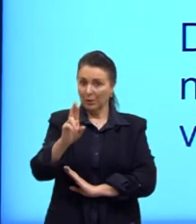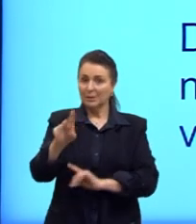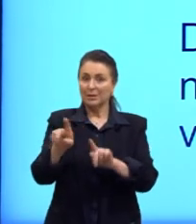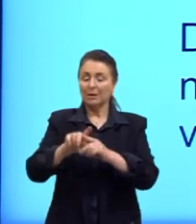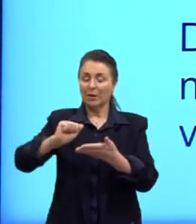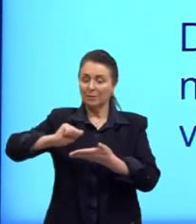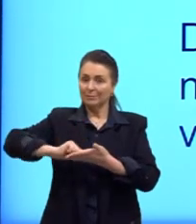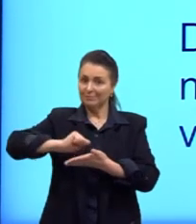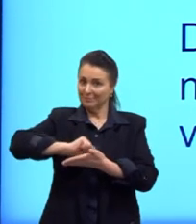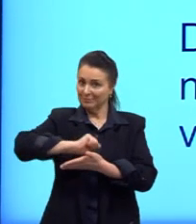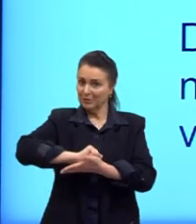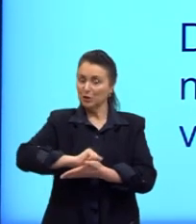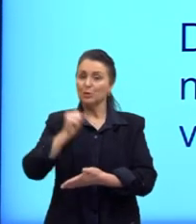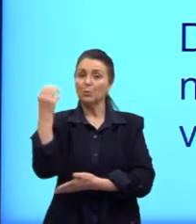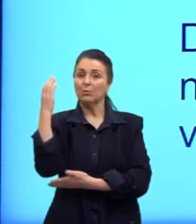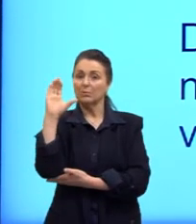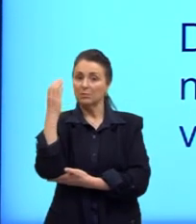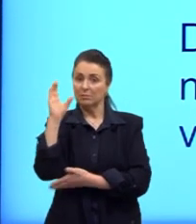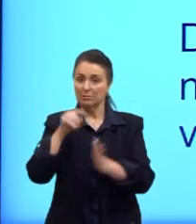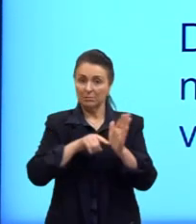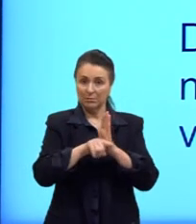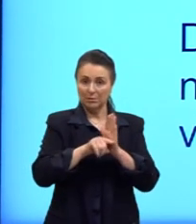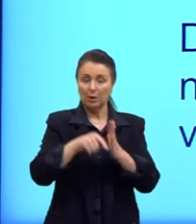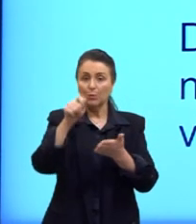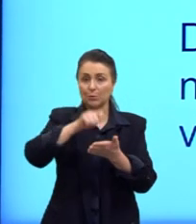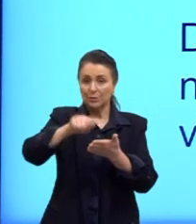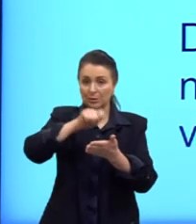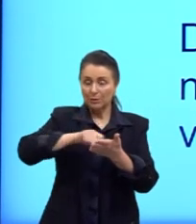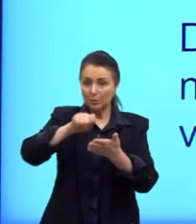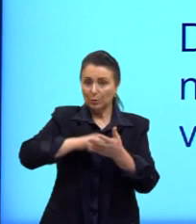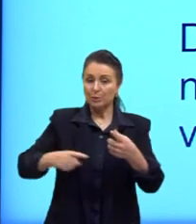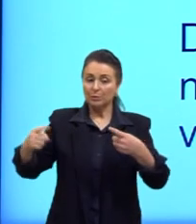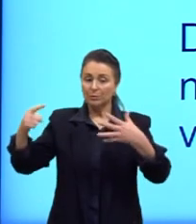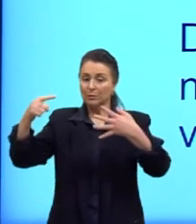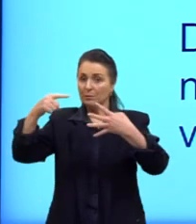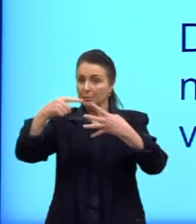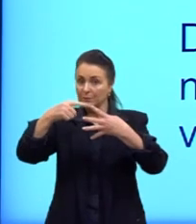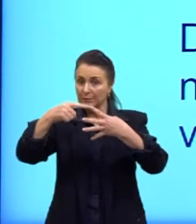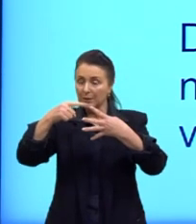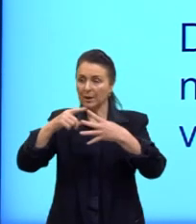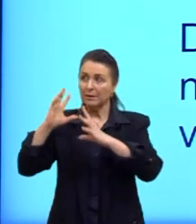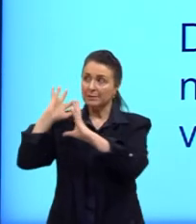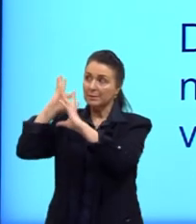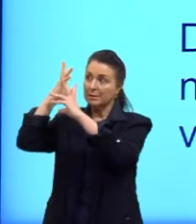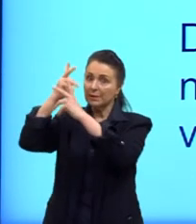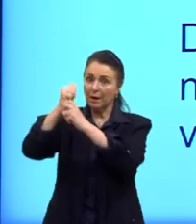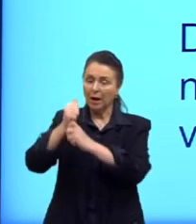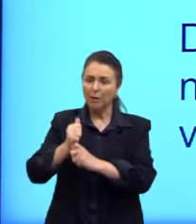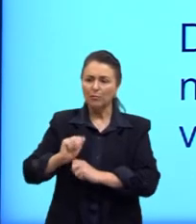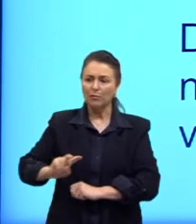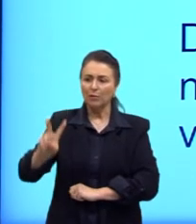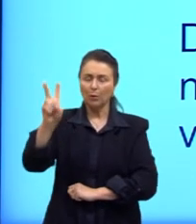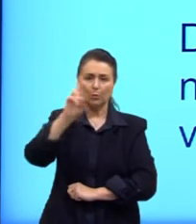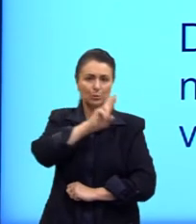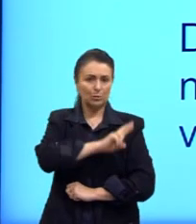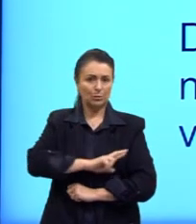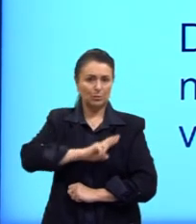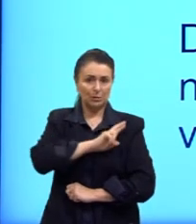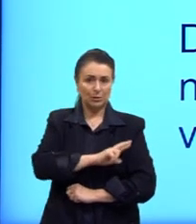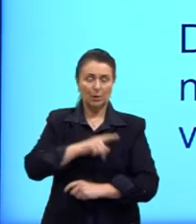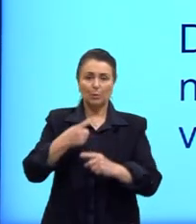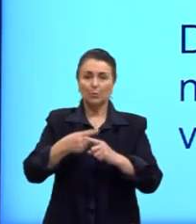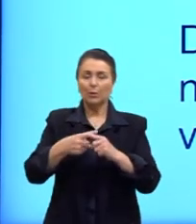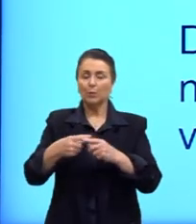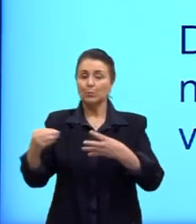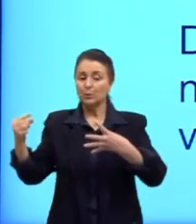cientificista, os escritores do simbolismo buscaram o quê? Resgatar alguns valores do romantismo. Por quê? Porque os autores simbolistas